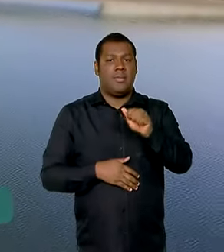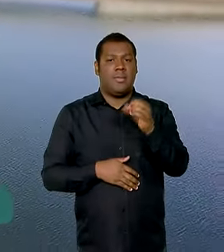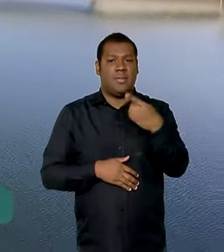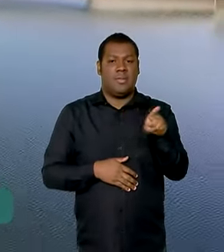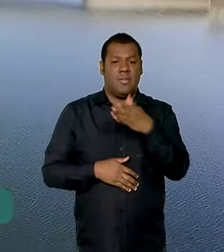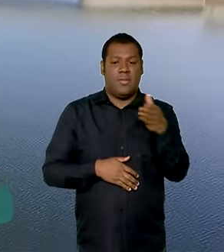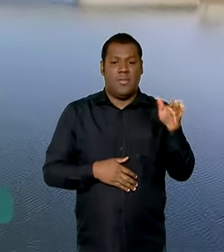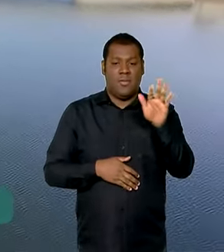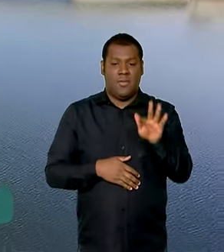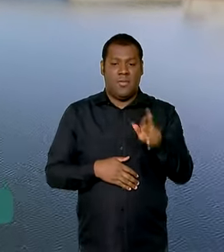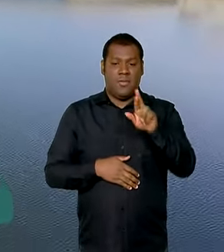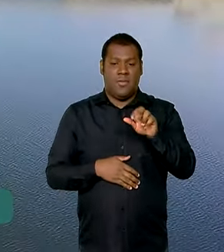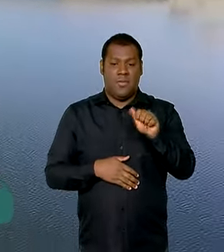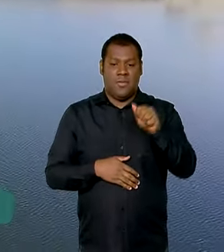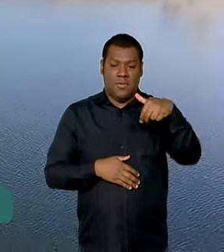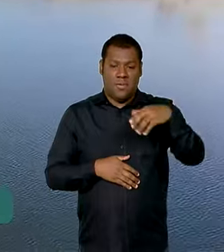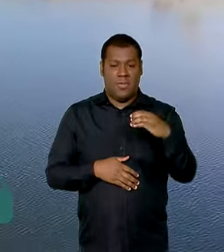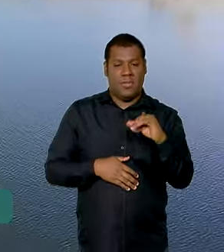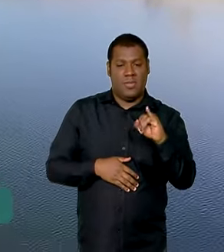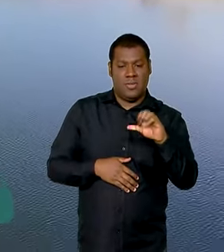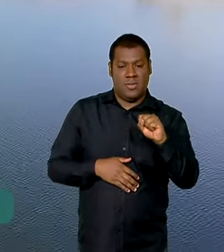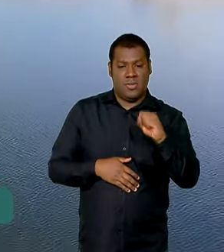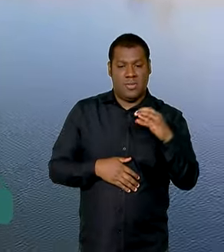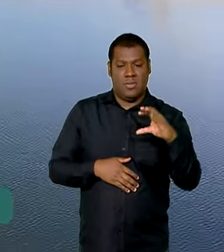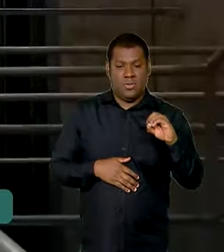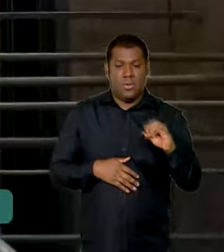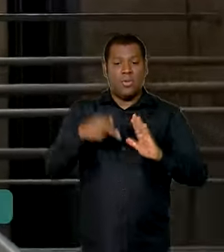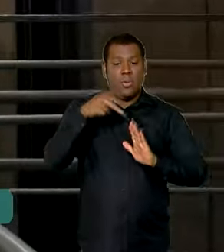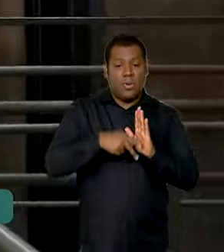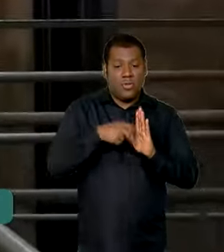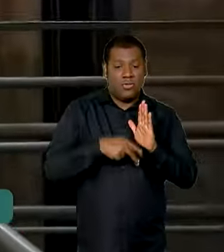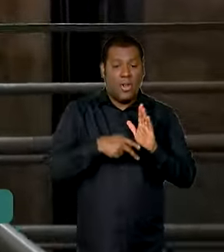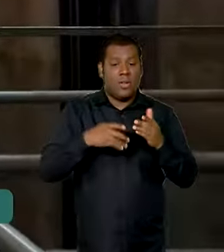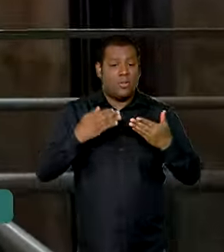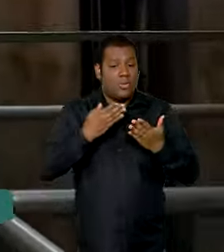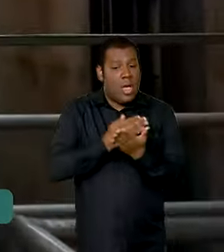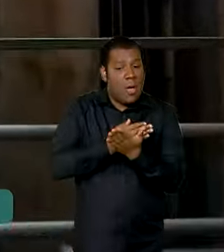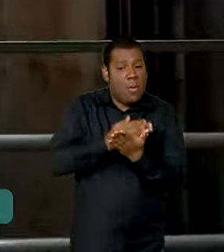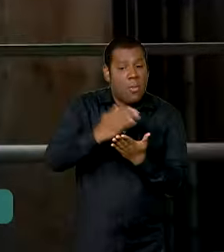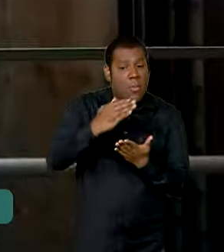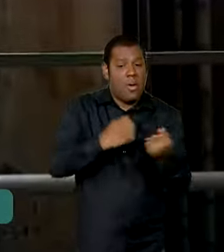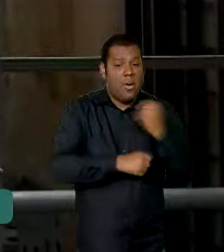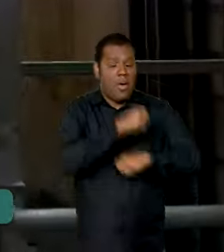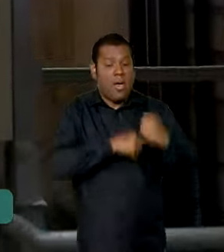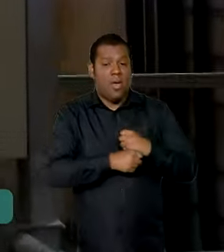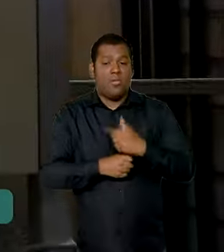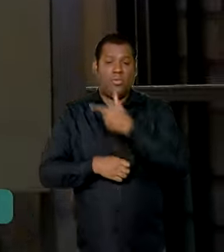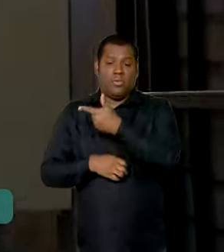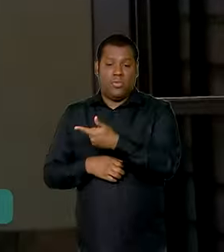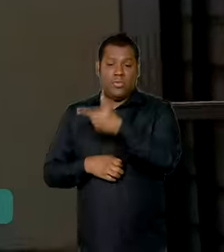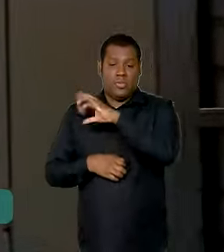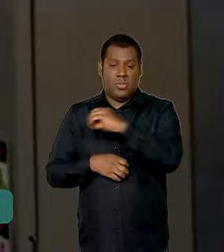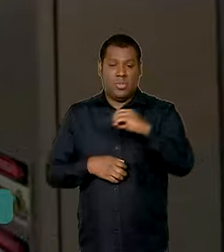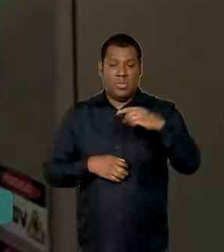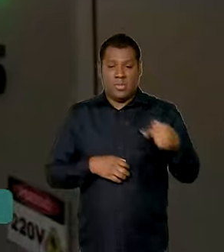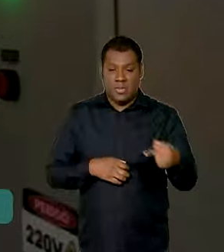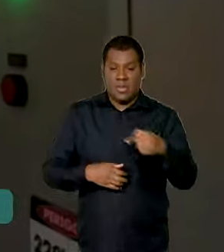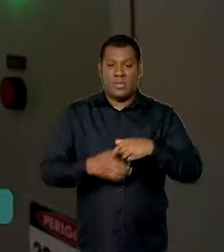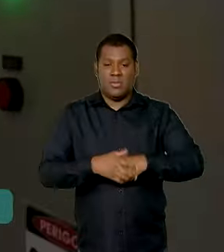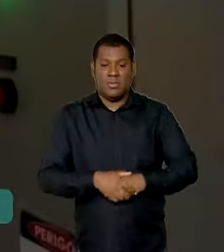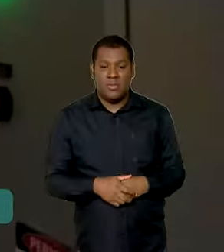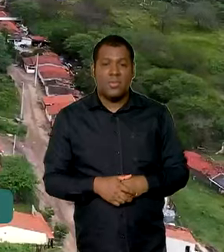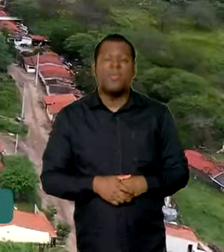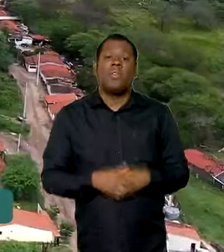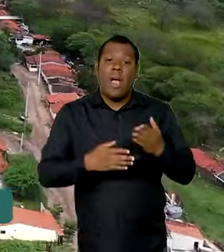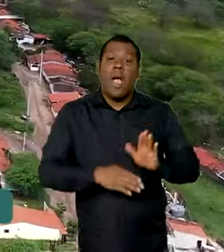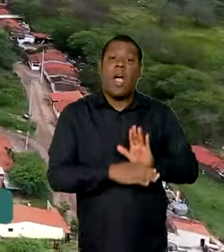segundo mandato de Lula, na presidência da República. Essa etapa agora, no Agreste Pernambucano, quando finalizada, vai